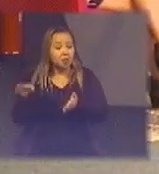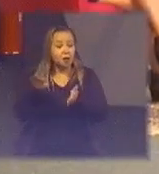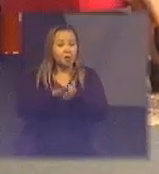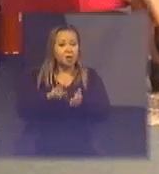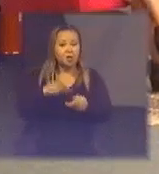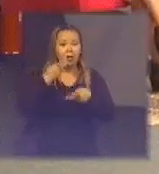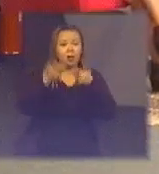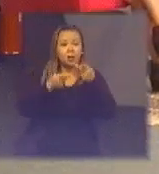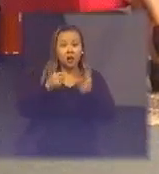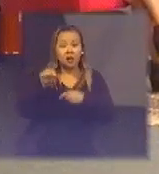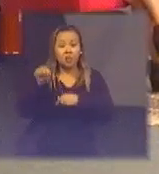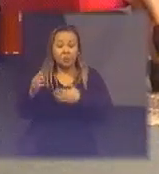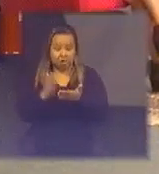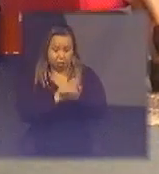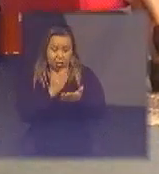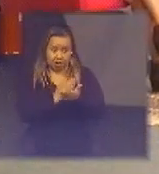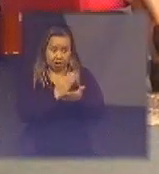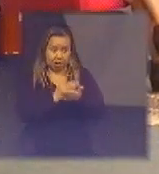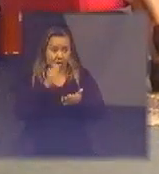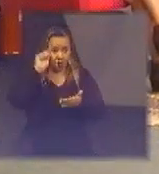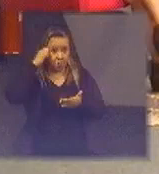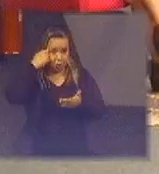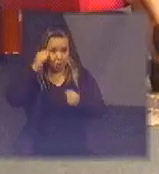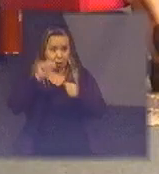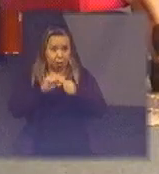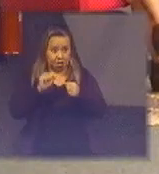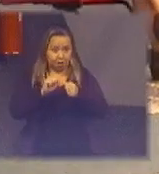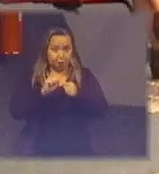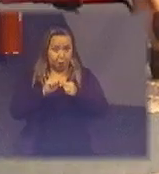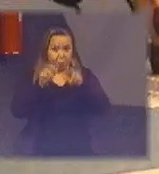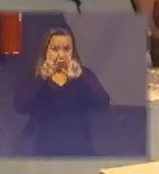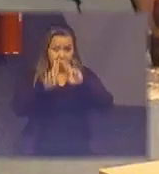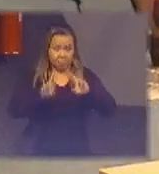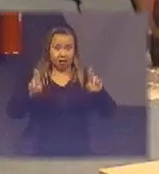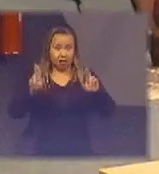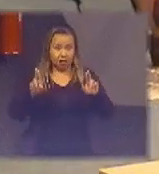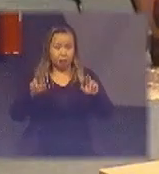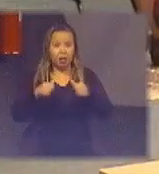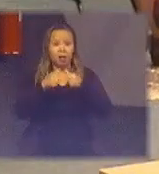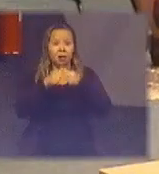daquele negócio aquele livro preto que vocês fazem na universidade e fica na estante